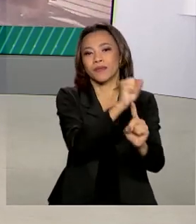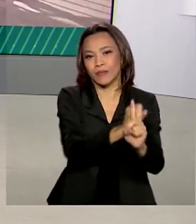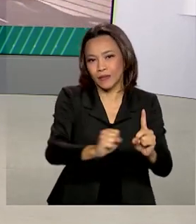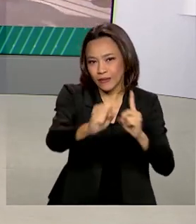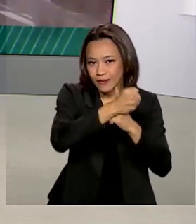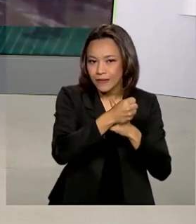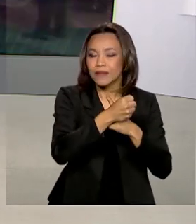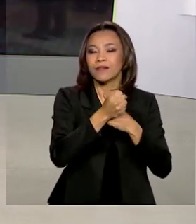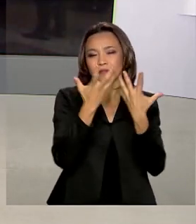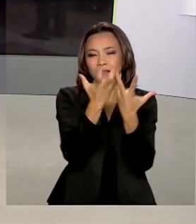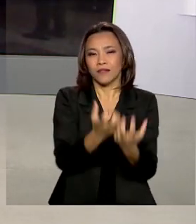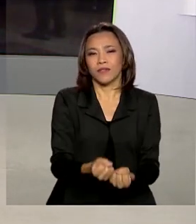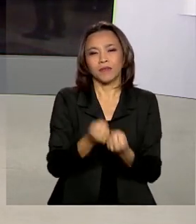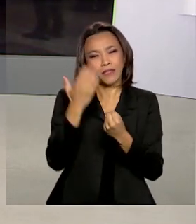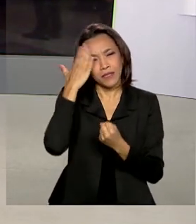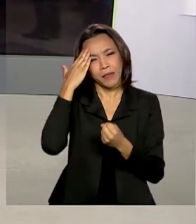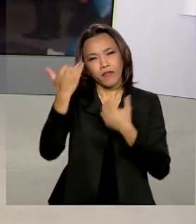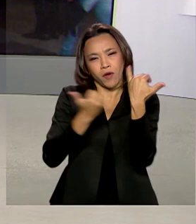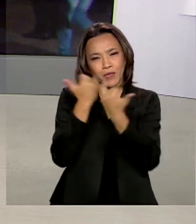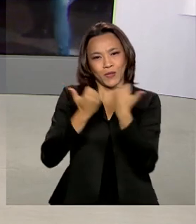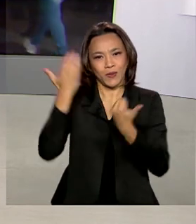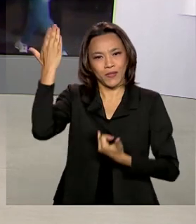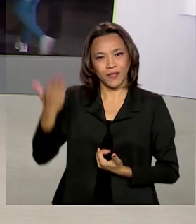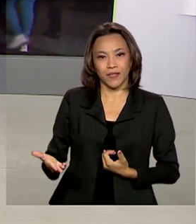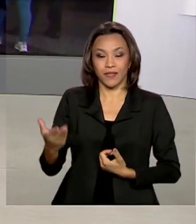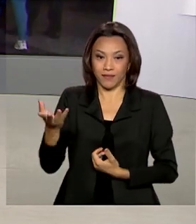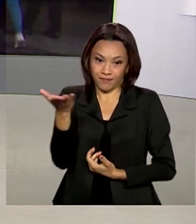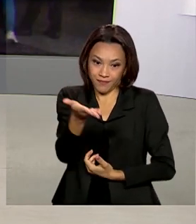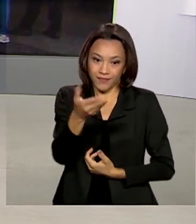ao vivo, direto do Rio, com Cláudia Boiunga. Cláudia, bom dia.